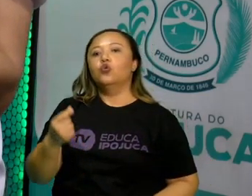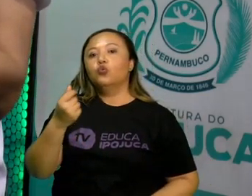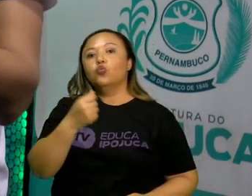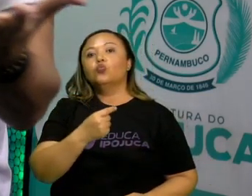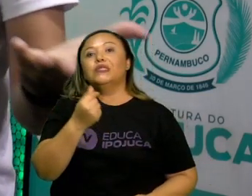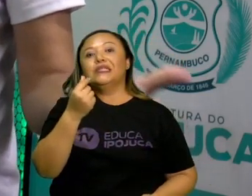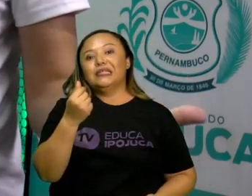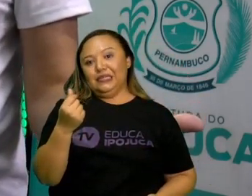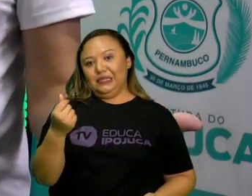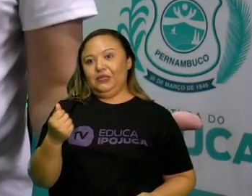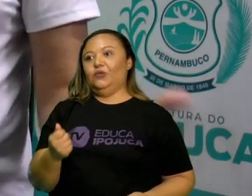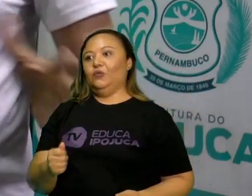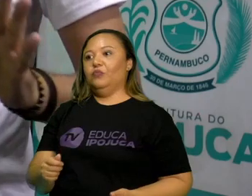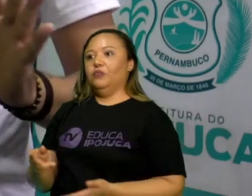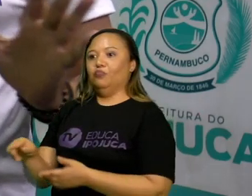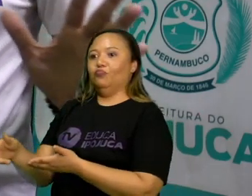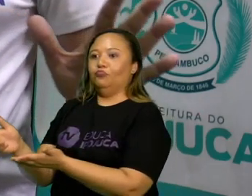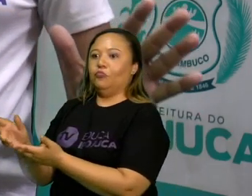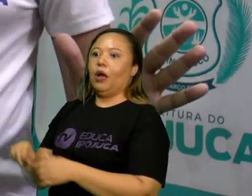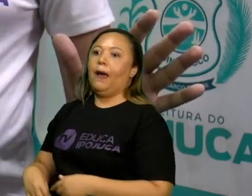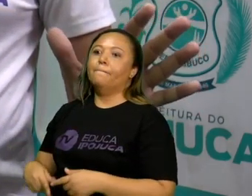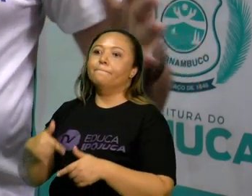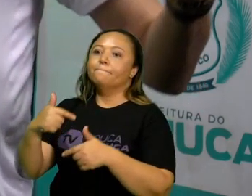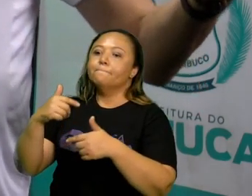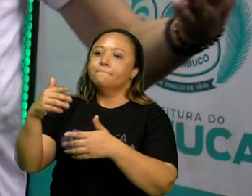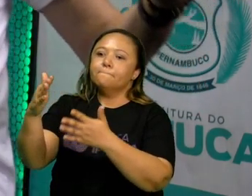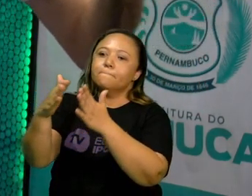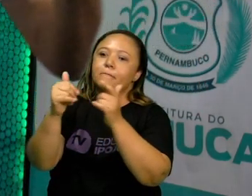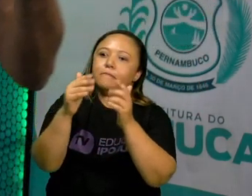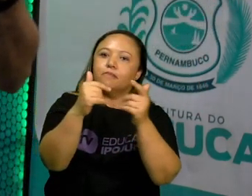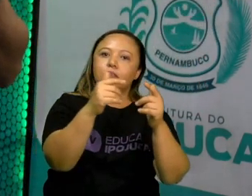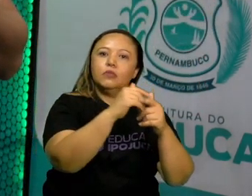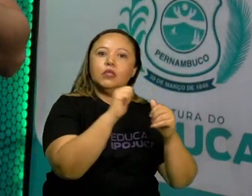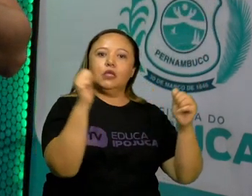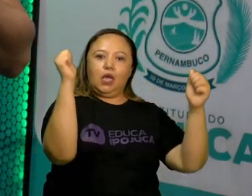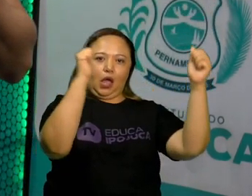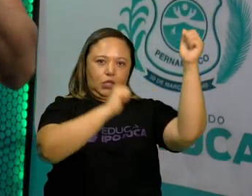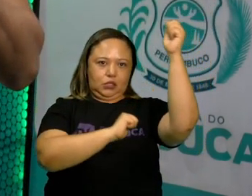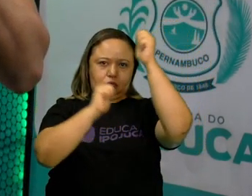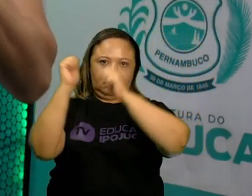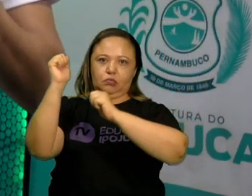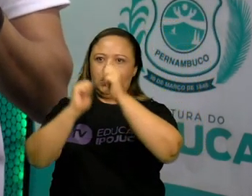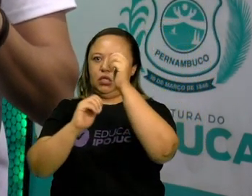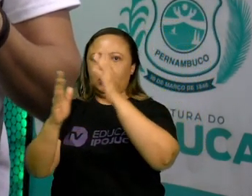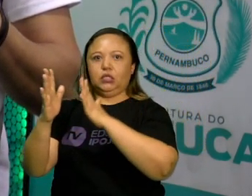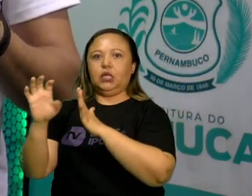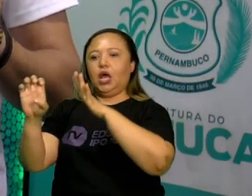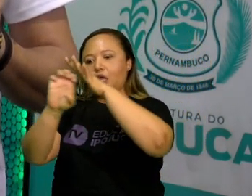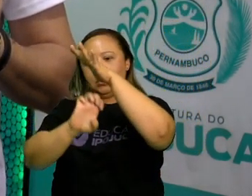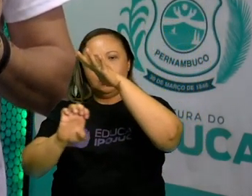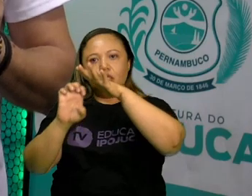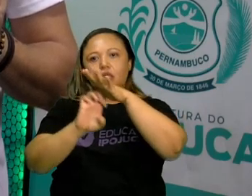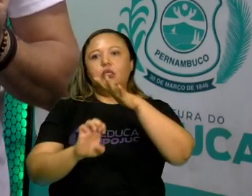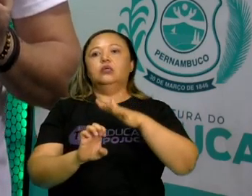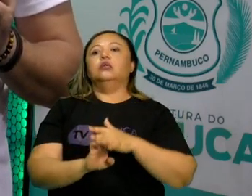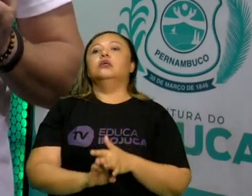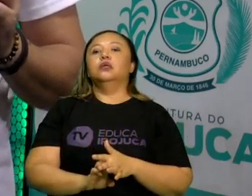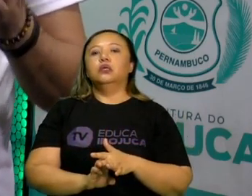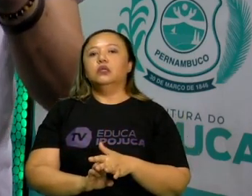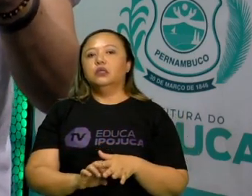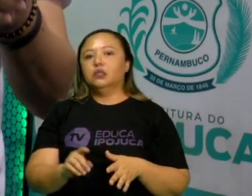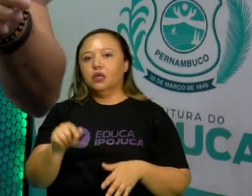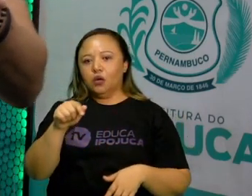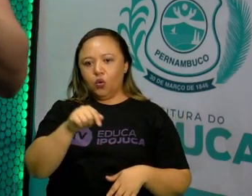recurso junto às empresas. É isso que ela faz. Claro, ela vai abrir mão de parte do imposto de renda dessa